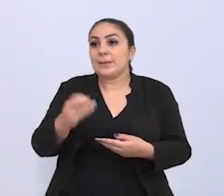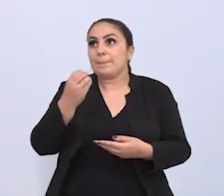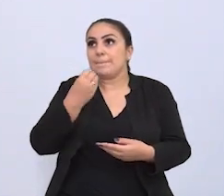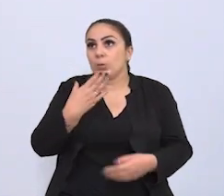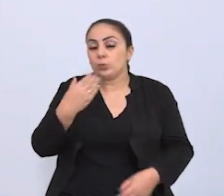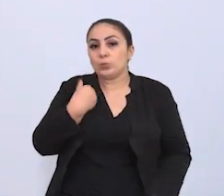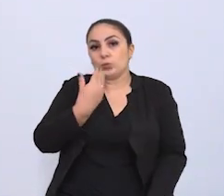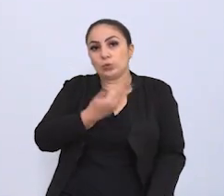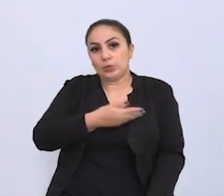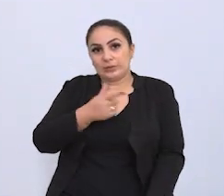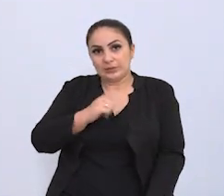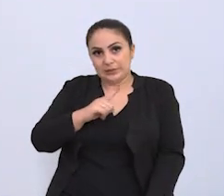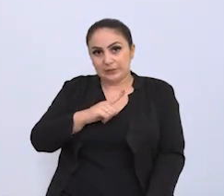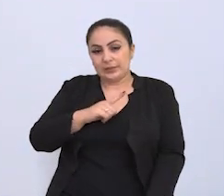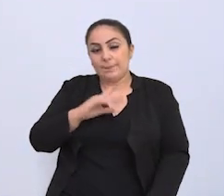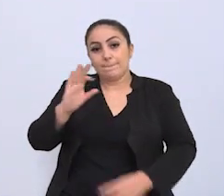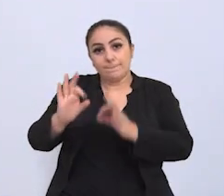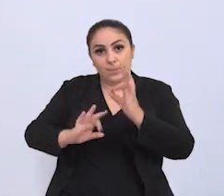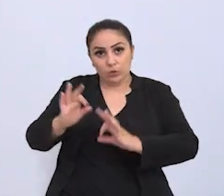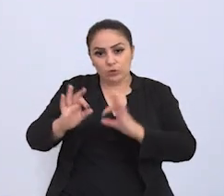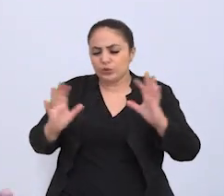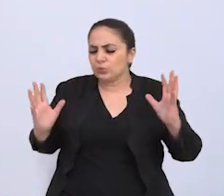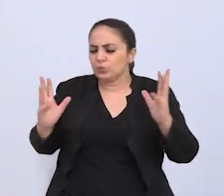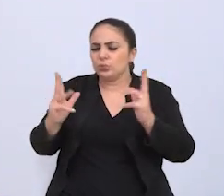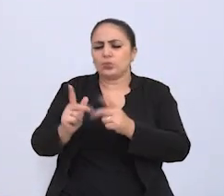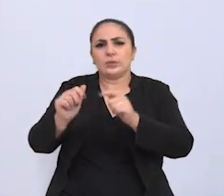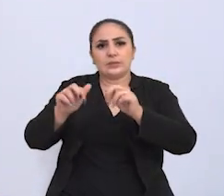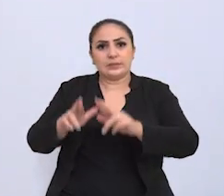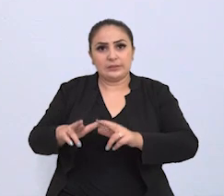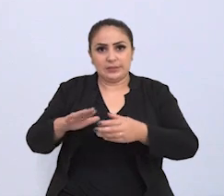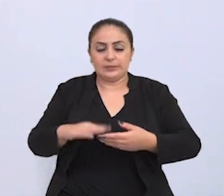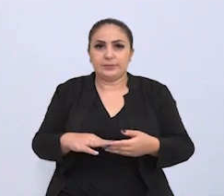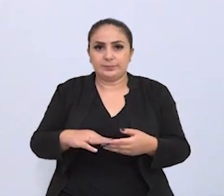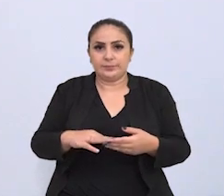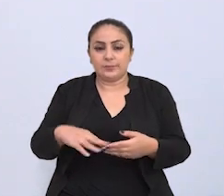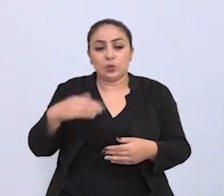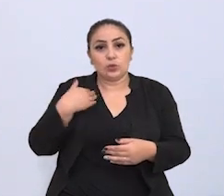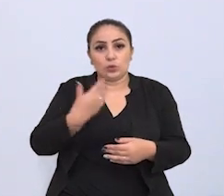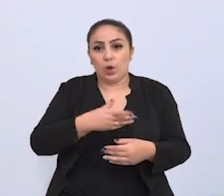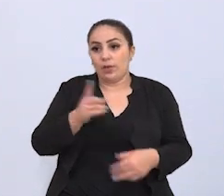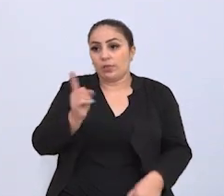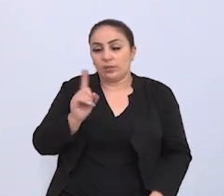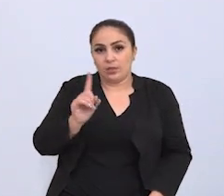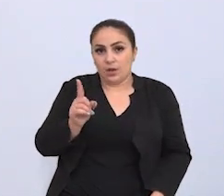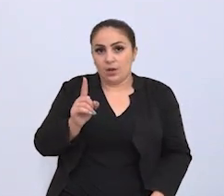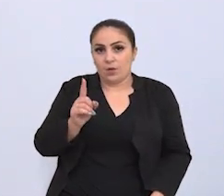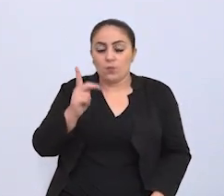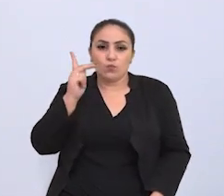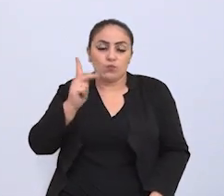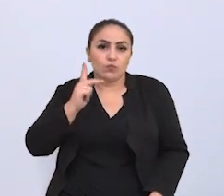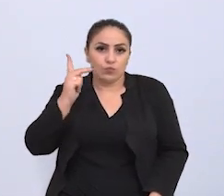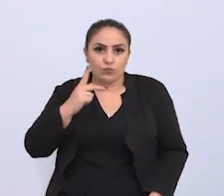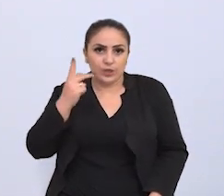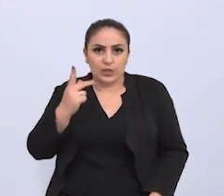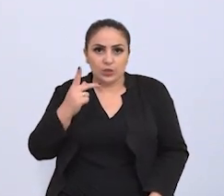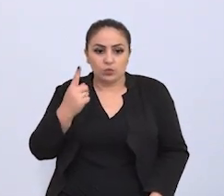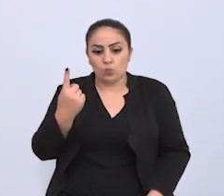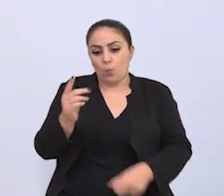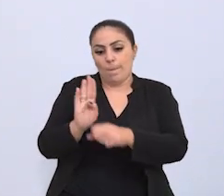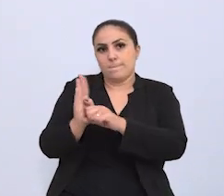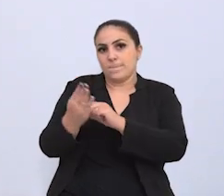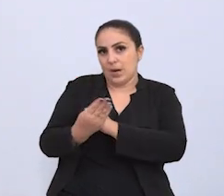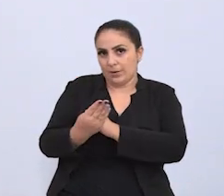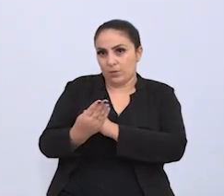nós temos projetos para todas as áreas nós não vamos ser uma vereadora de um